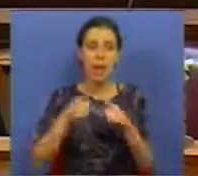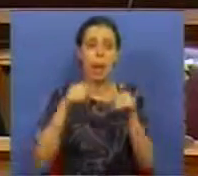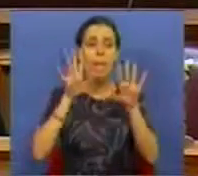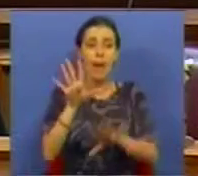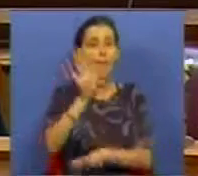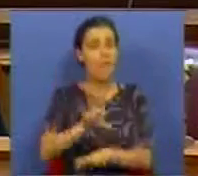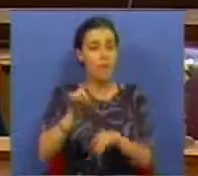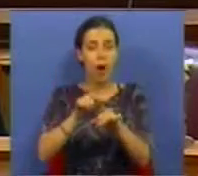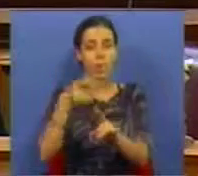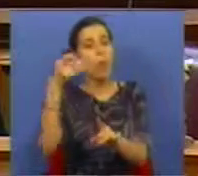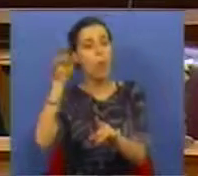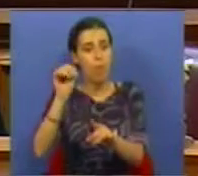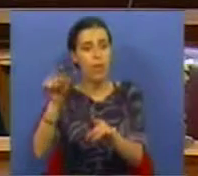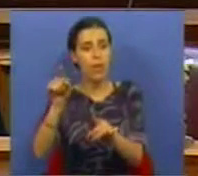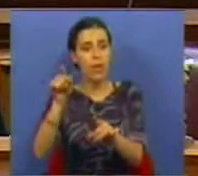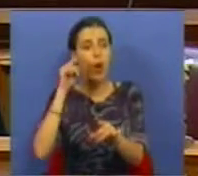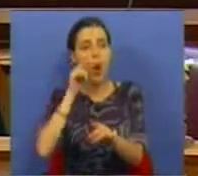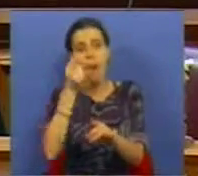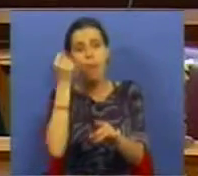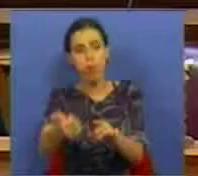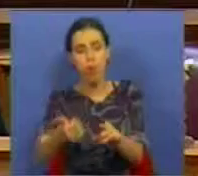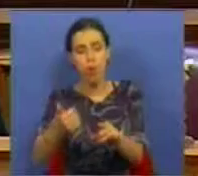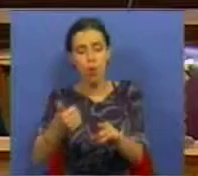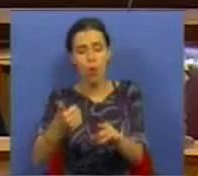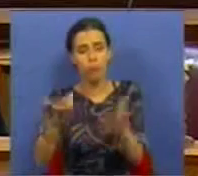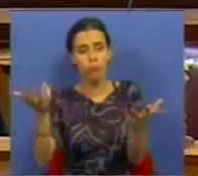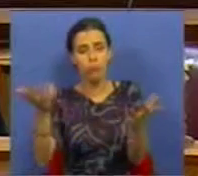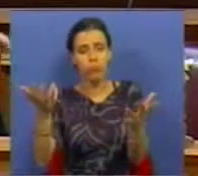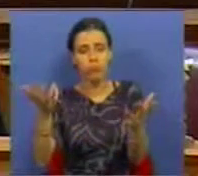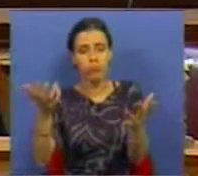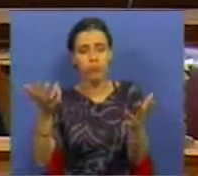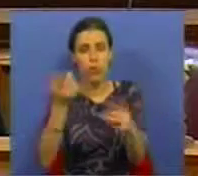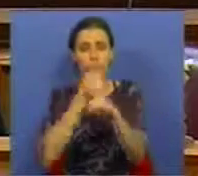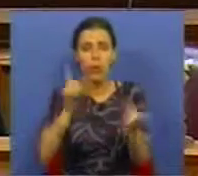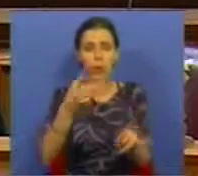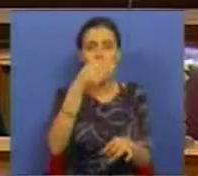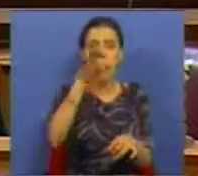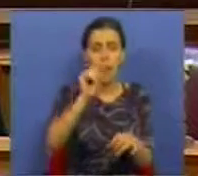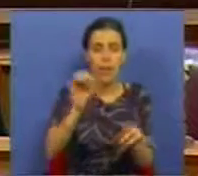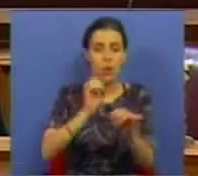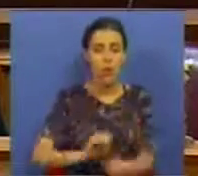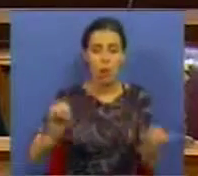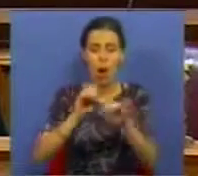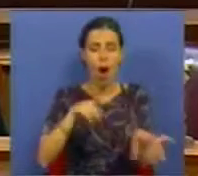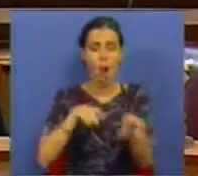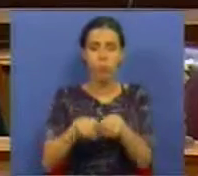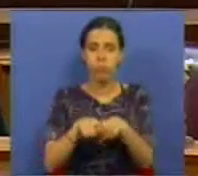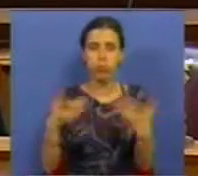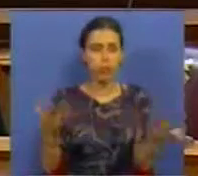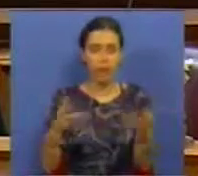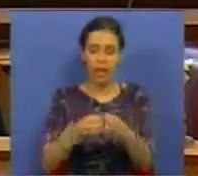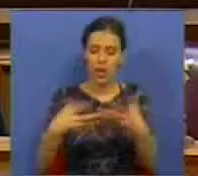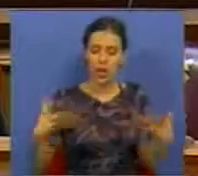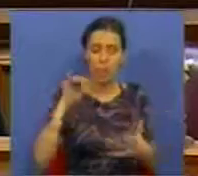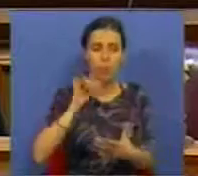para essa forma o Partido Socialista tem olhado muito pouco. E, portanto, porque o Partido Socialista não tem uma política para o